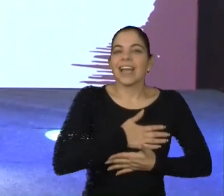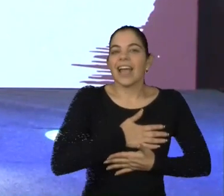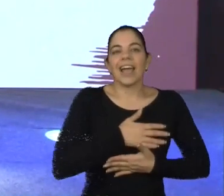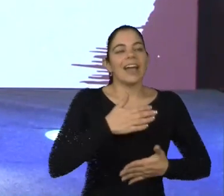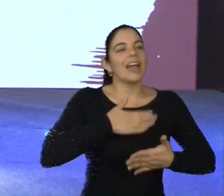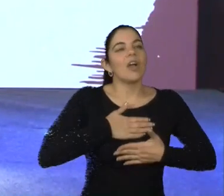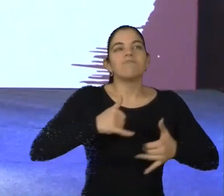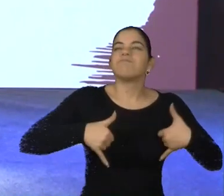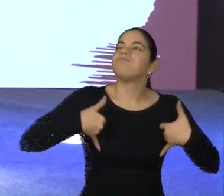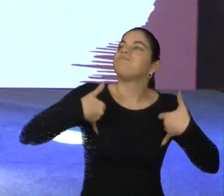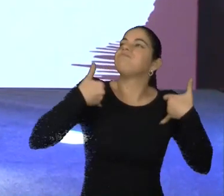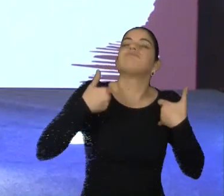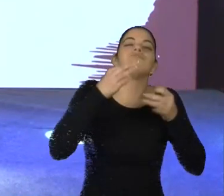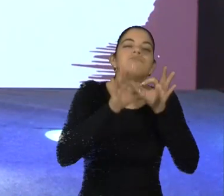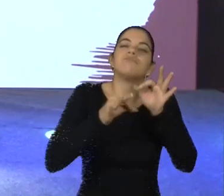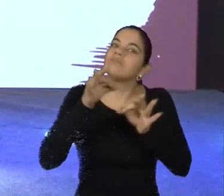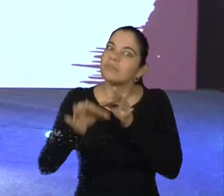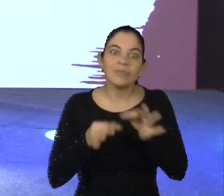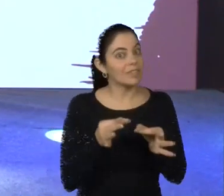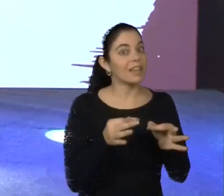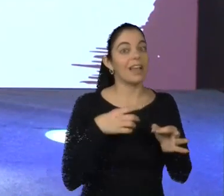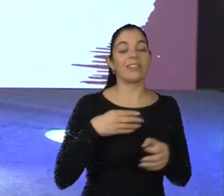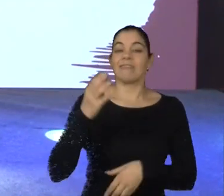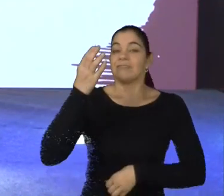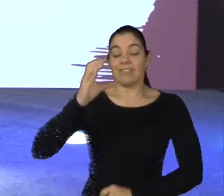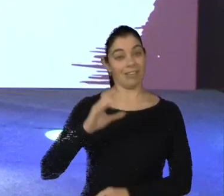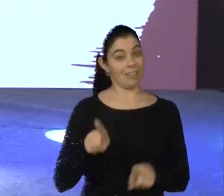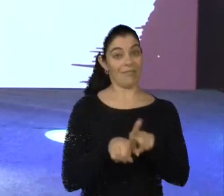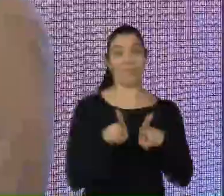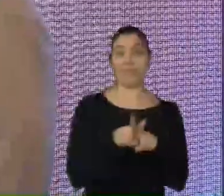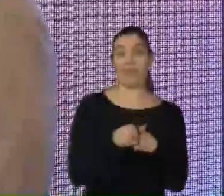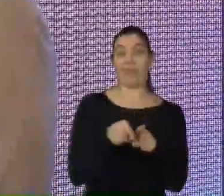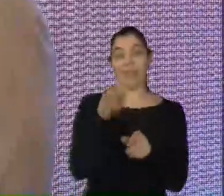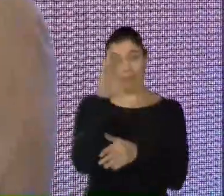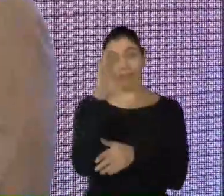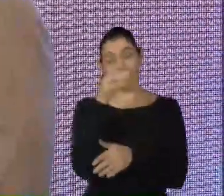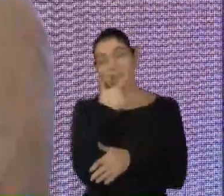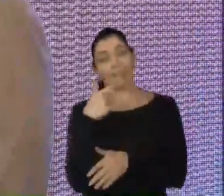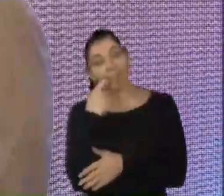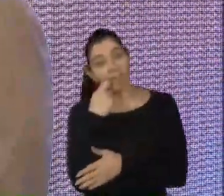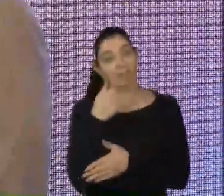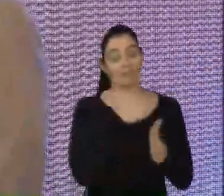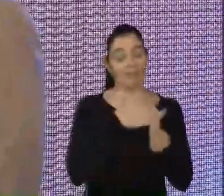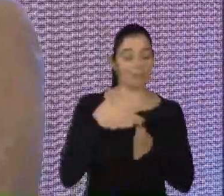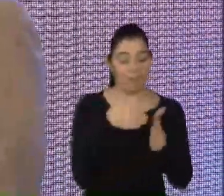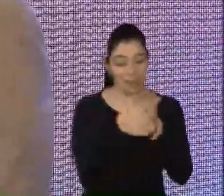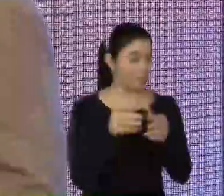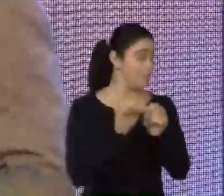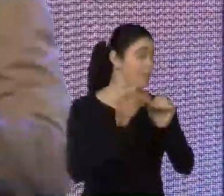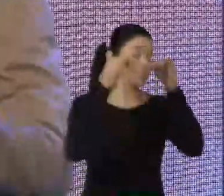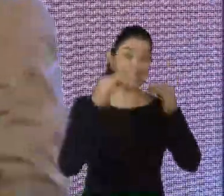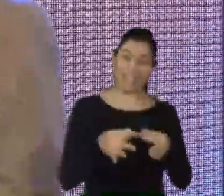honra fazer parte do projeto e de toda essa parte científica envolvida, não Alex? É um caminho que eu tenho certeza que